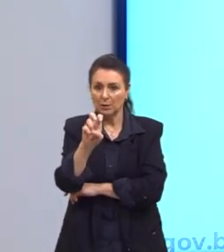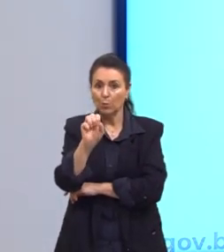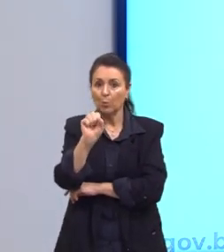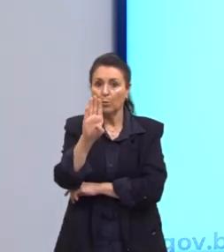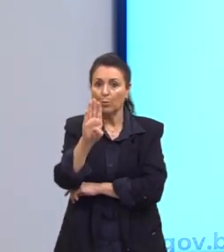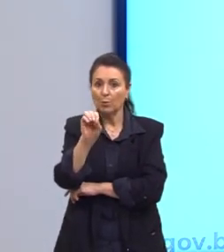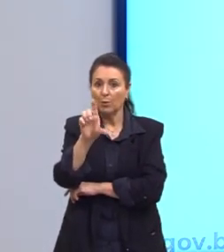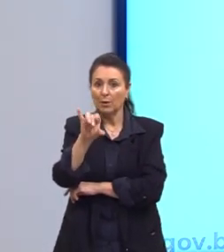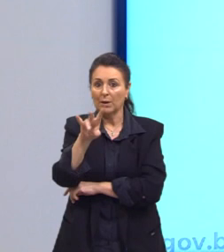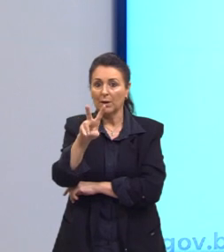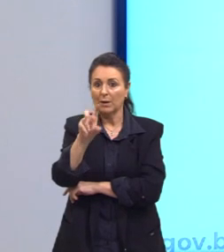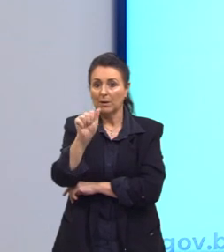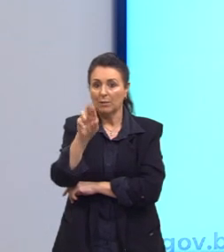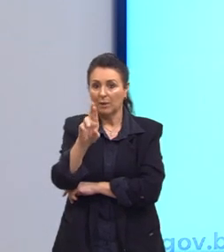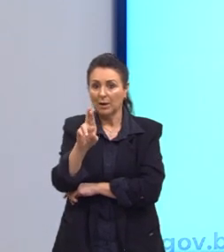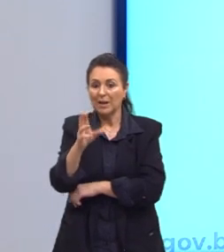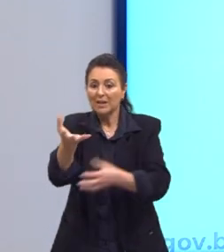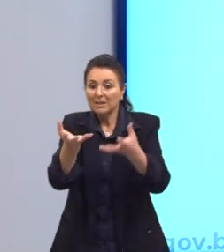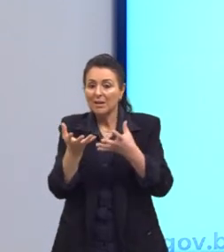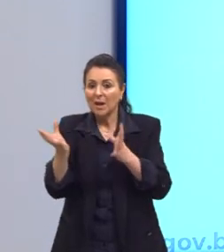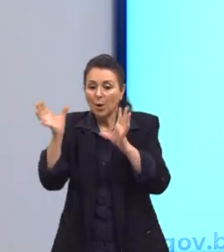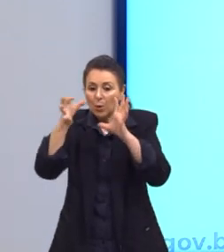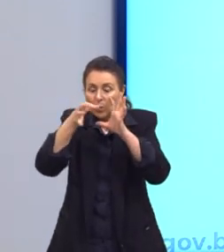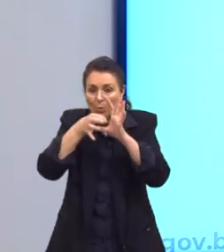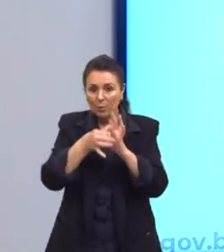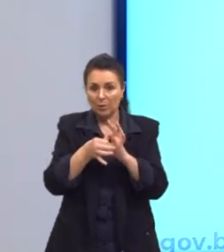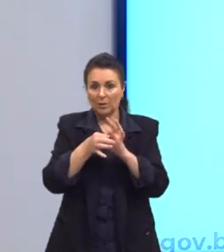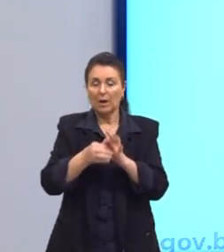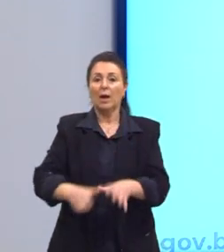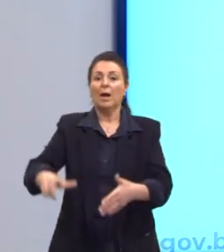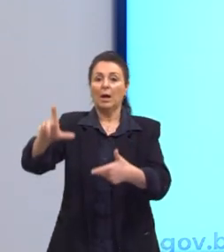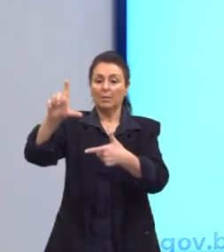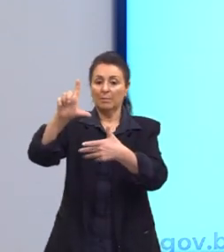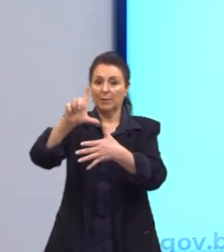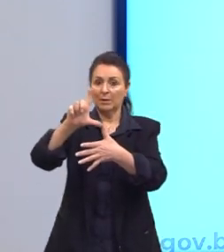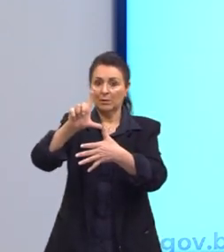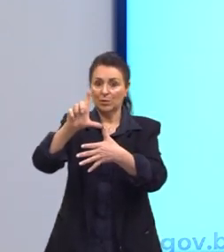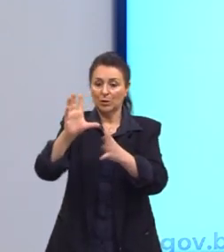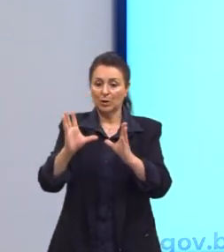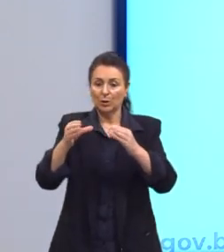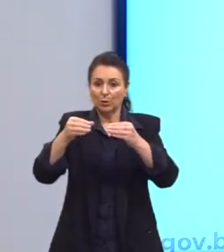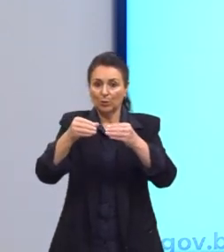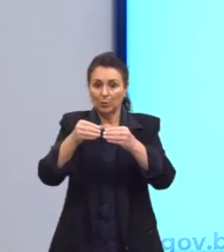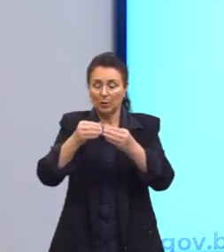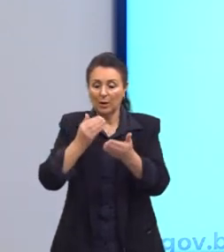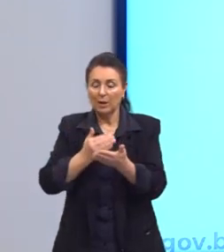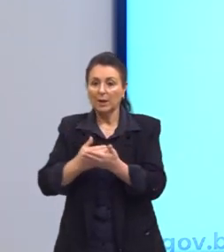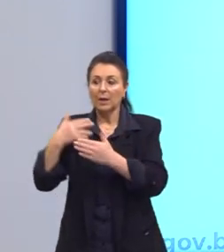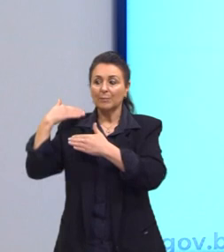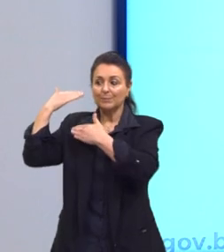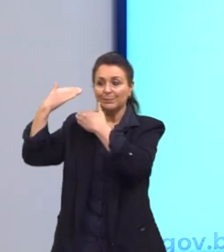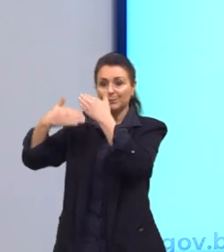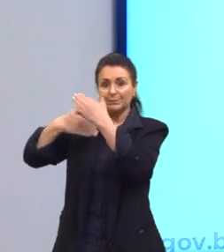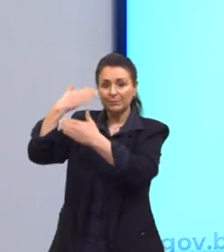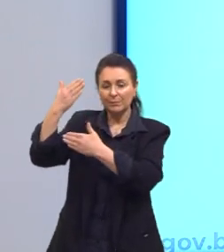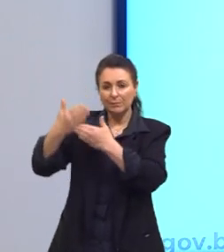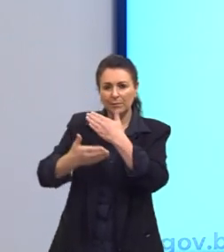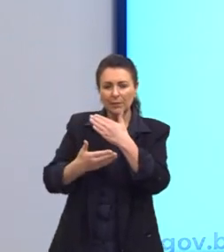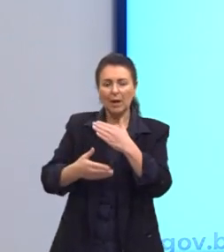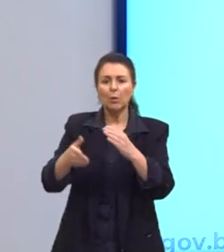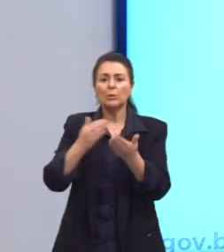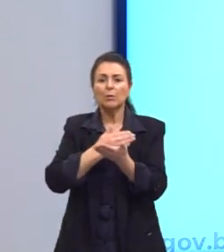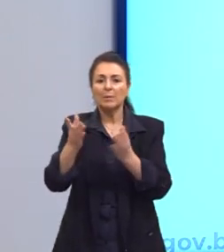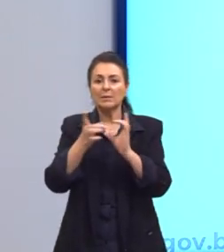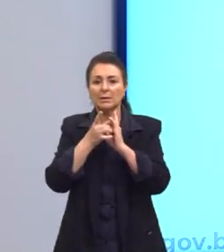Já há essa intenção de unificar a América Latina num bloco só. ele retoma a partir da redemocratização nos anos 80